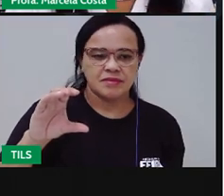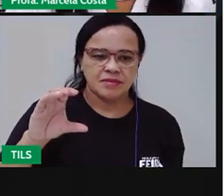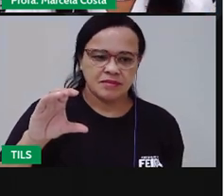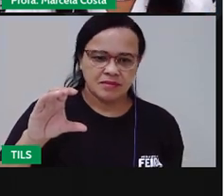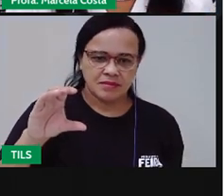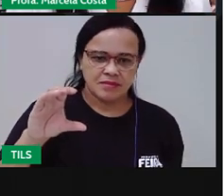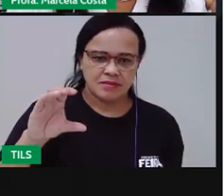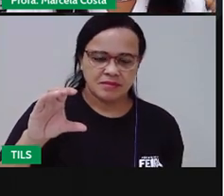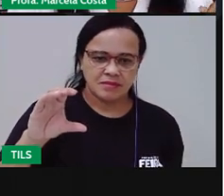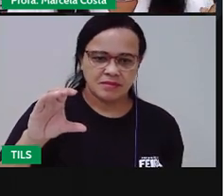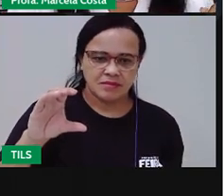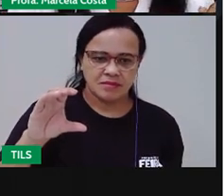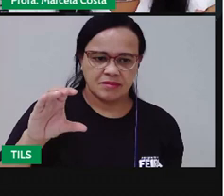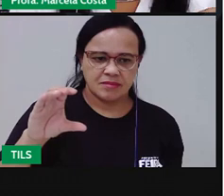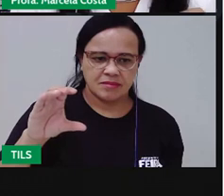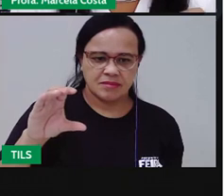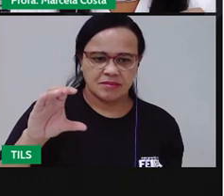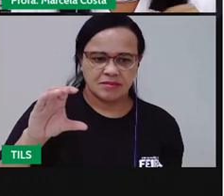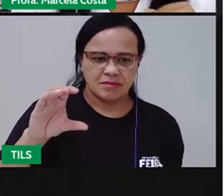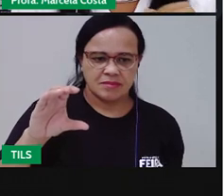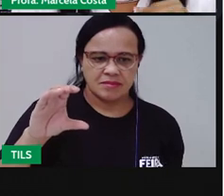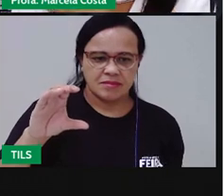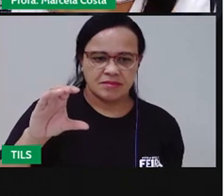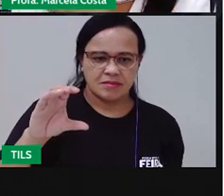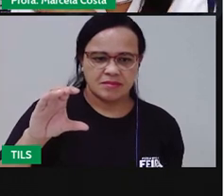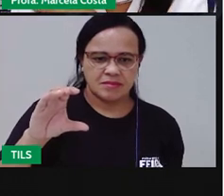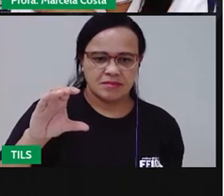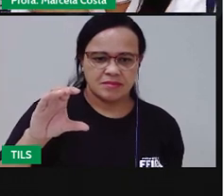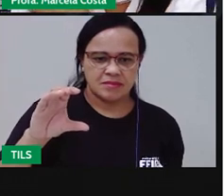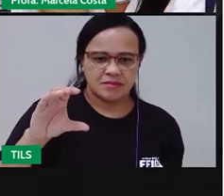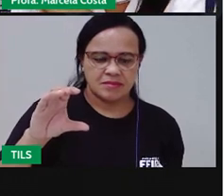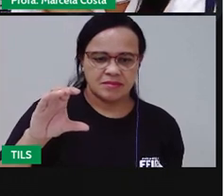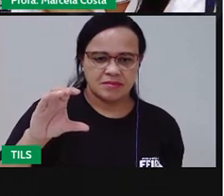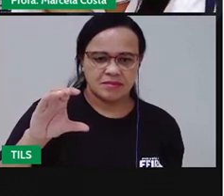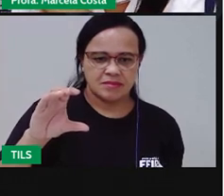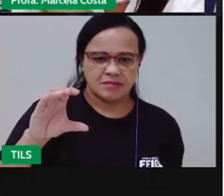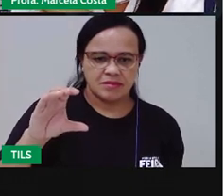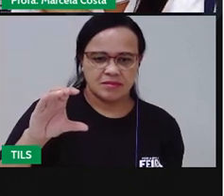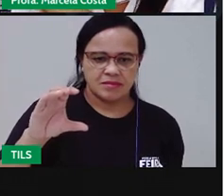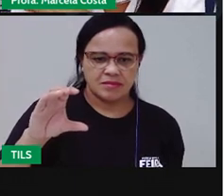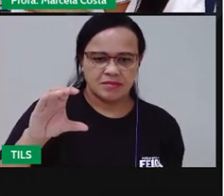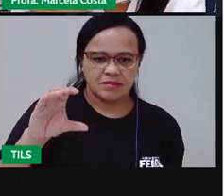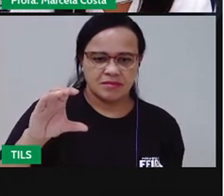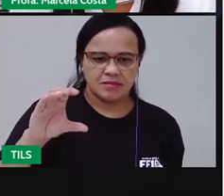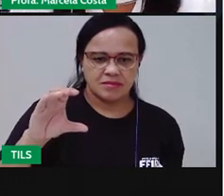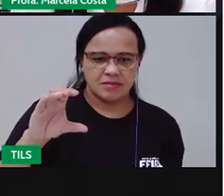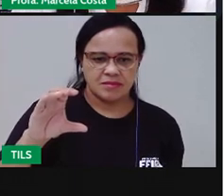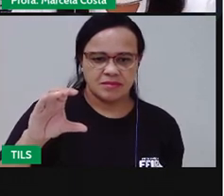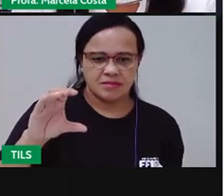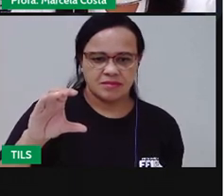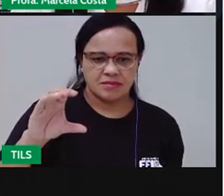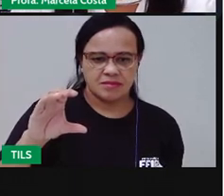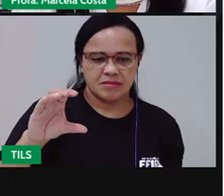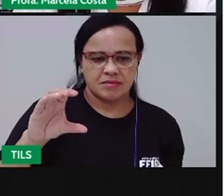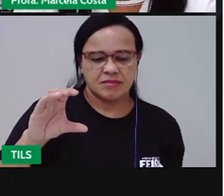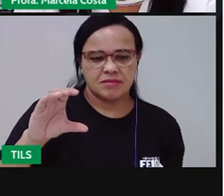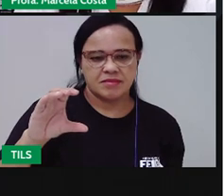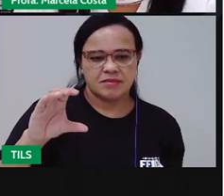Desceu. Veio agora para lado direito. Não fecha.